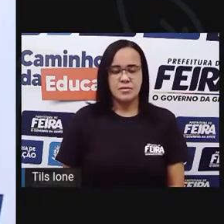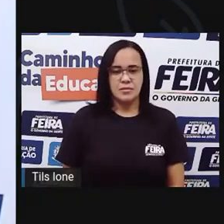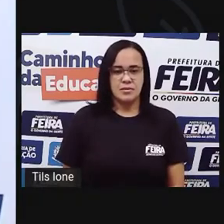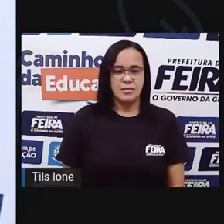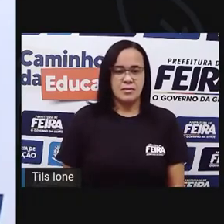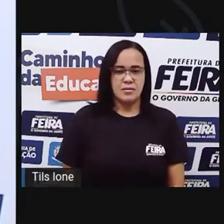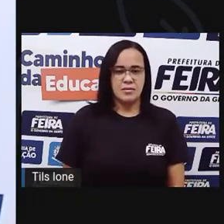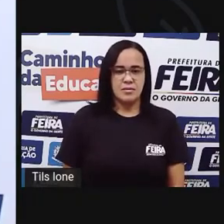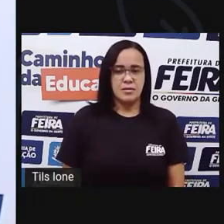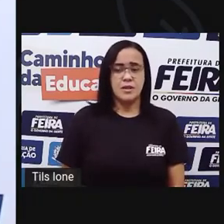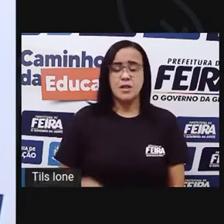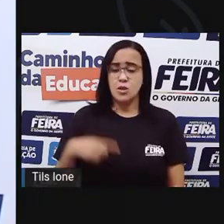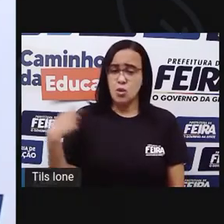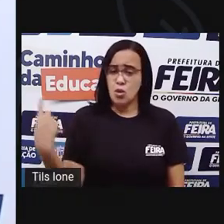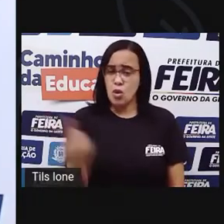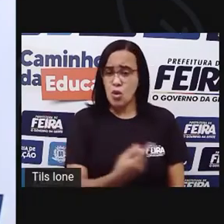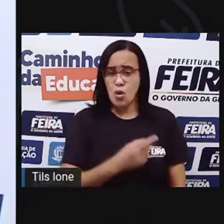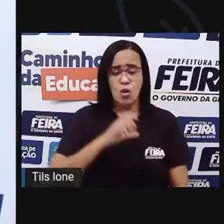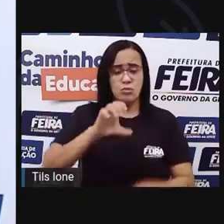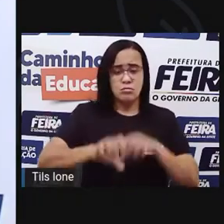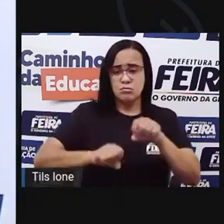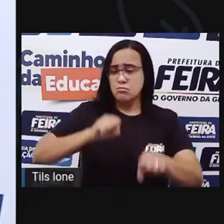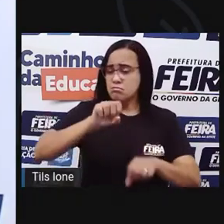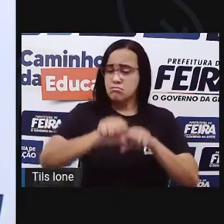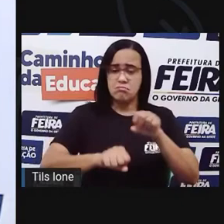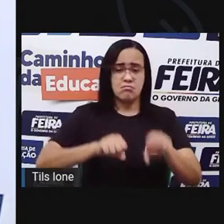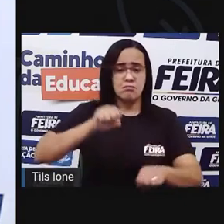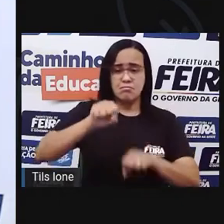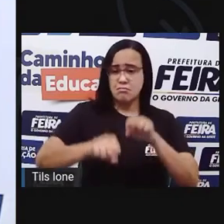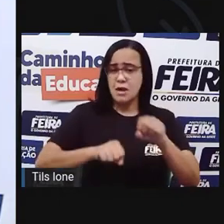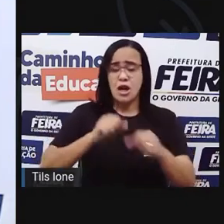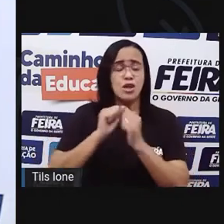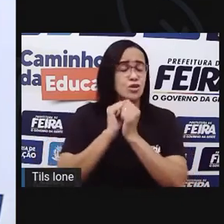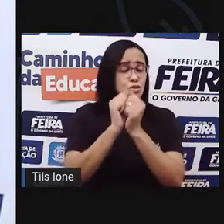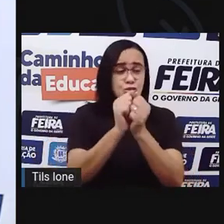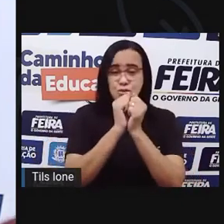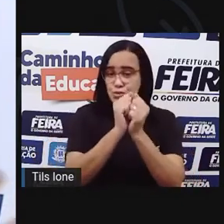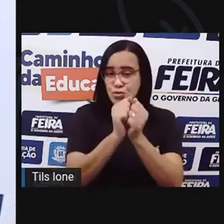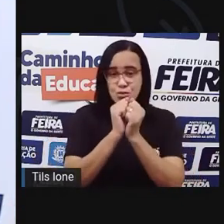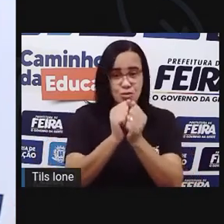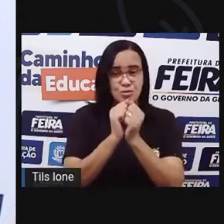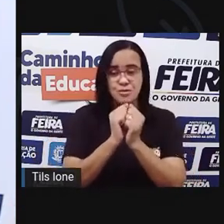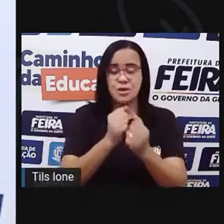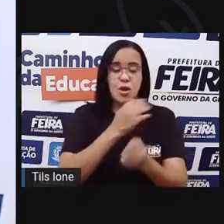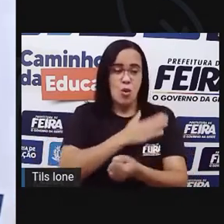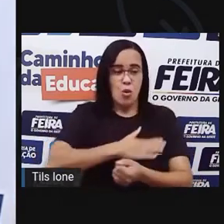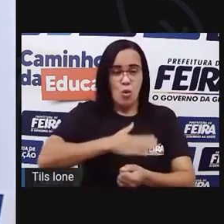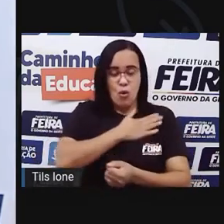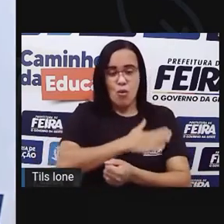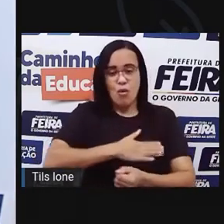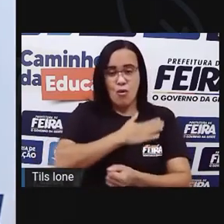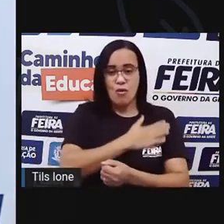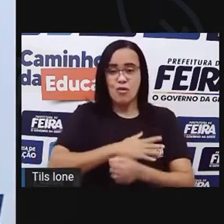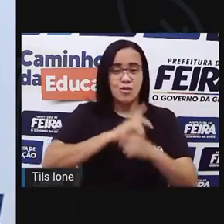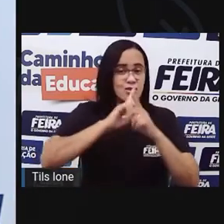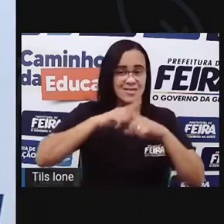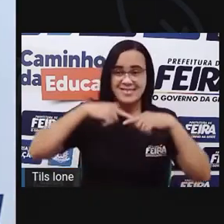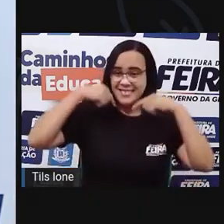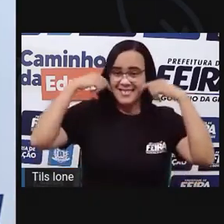Nós pedalamos juntos. Ele sorri como uma criança. Eu gosto de ver meu pai sorrindo. Sorrindo.